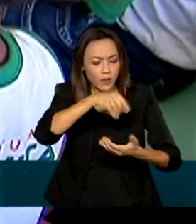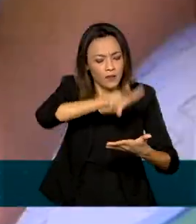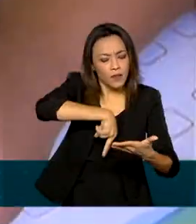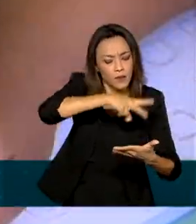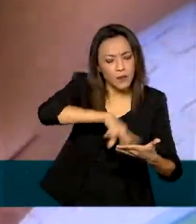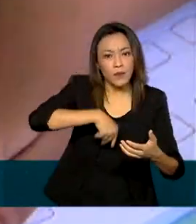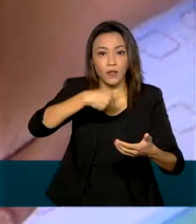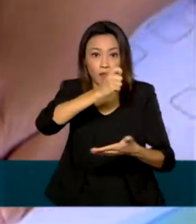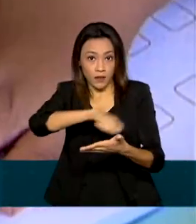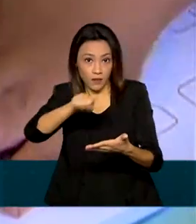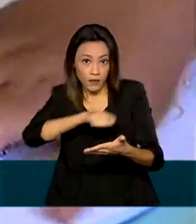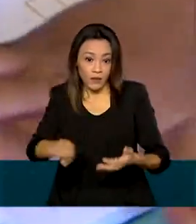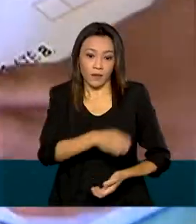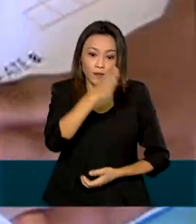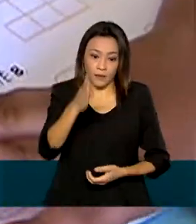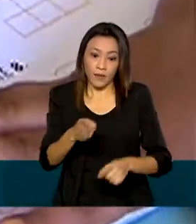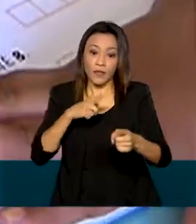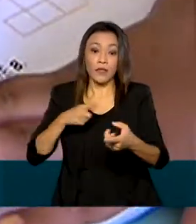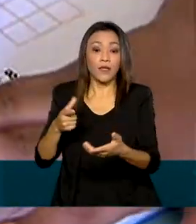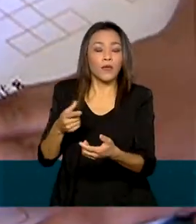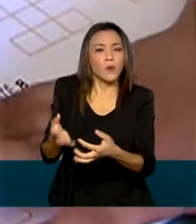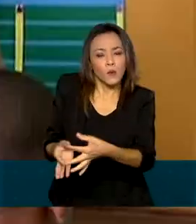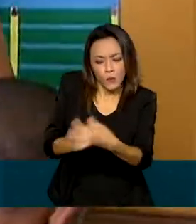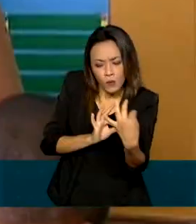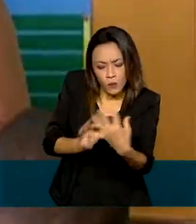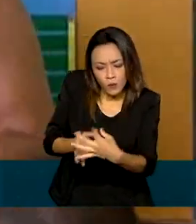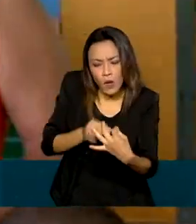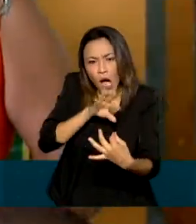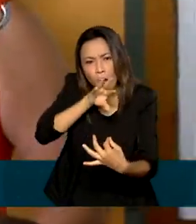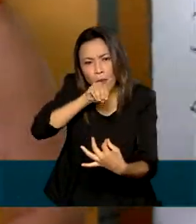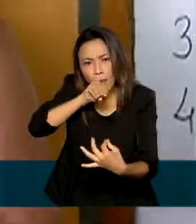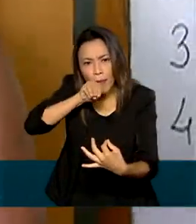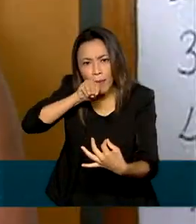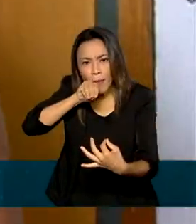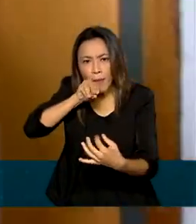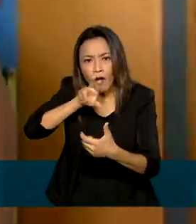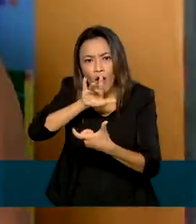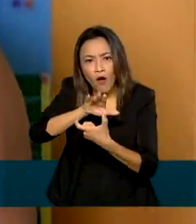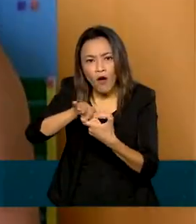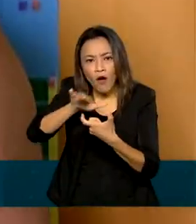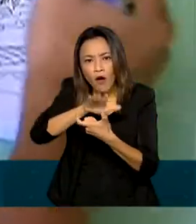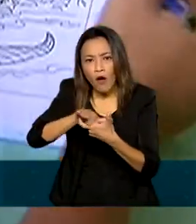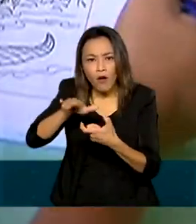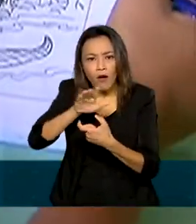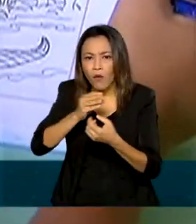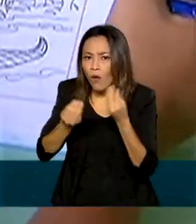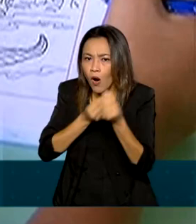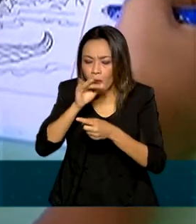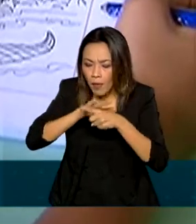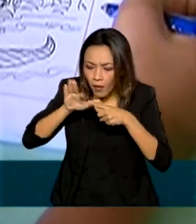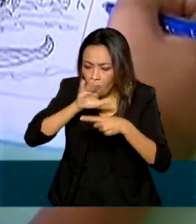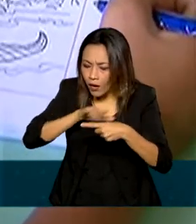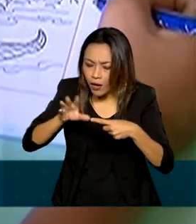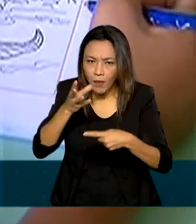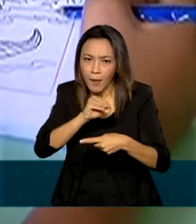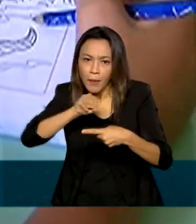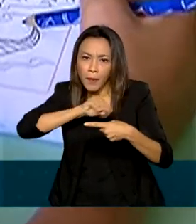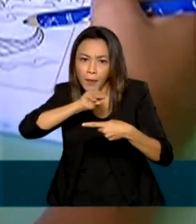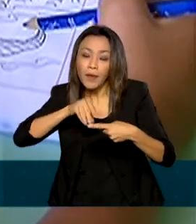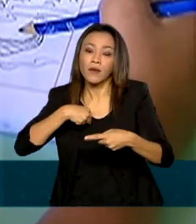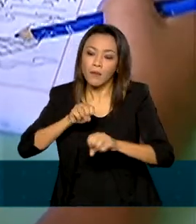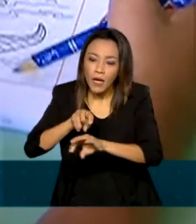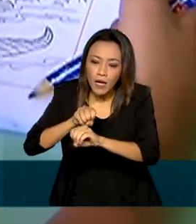escrita. Tem também um manual de pronúncia do português que orientam professores em atividades para os